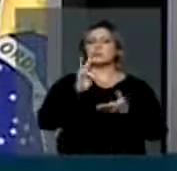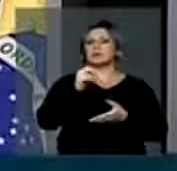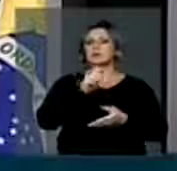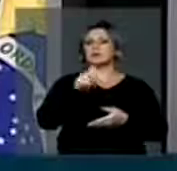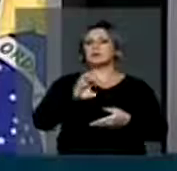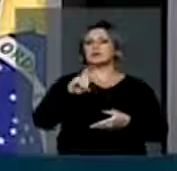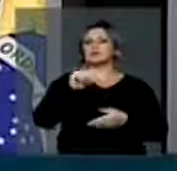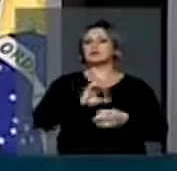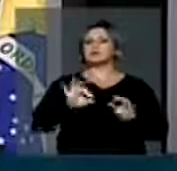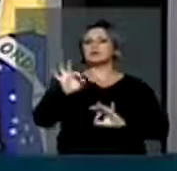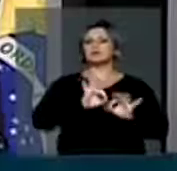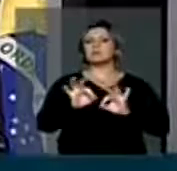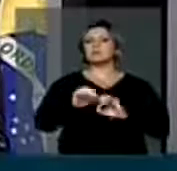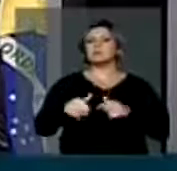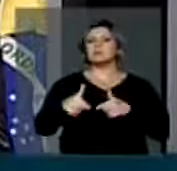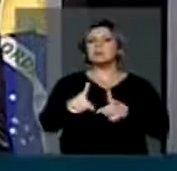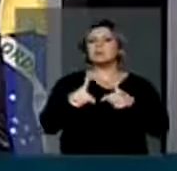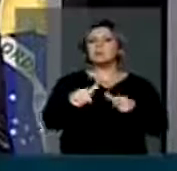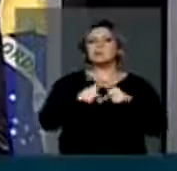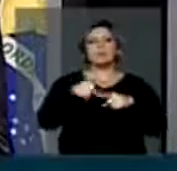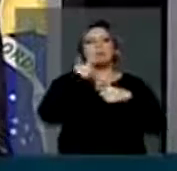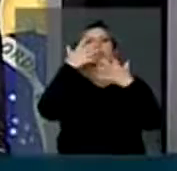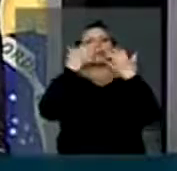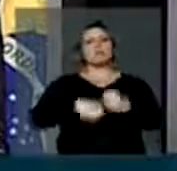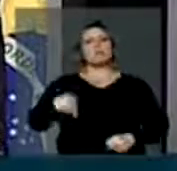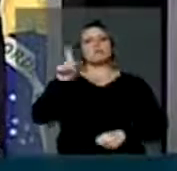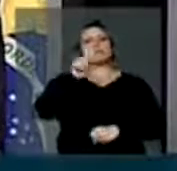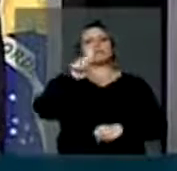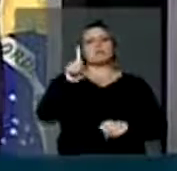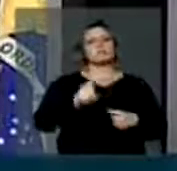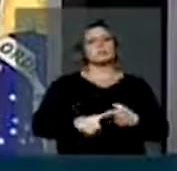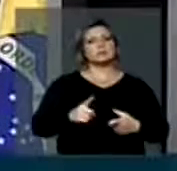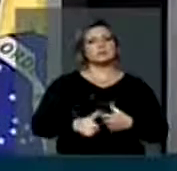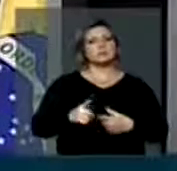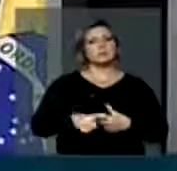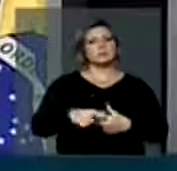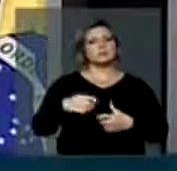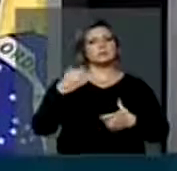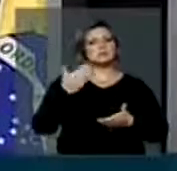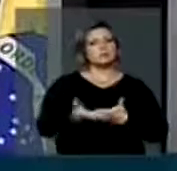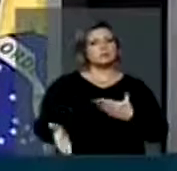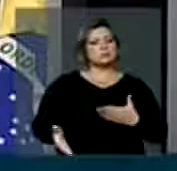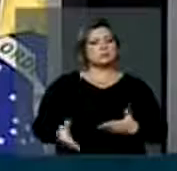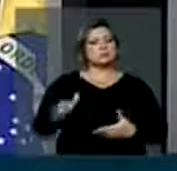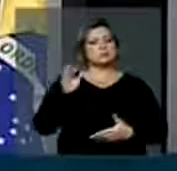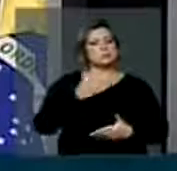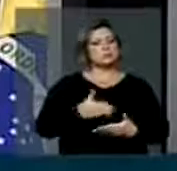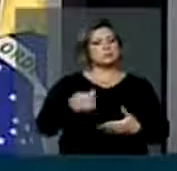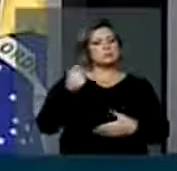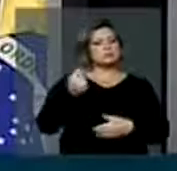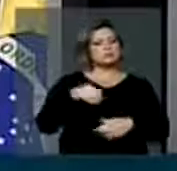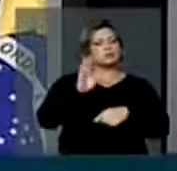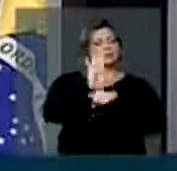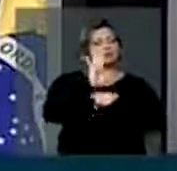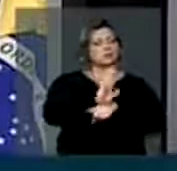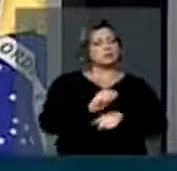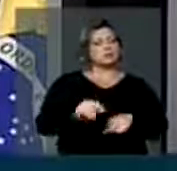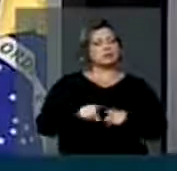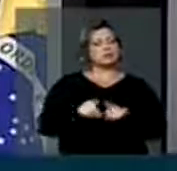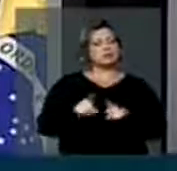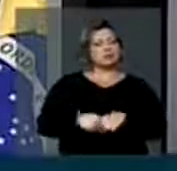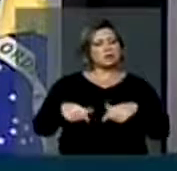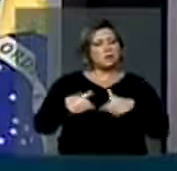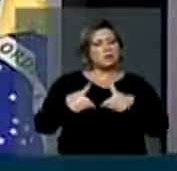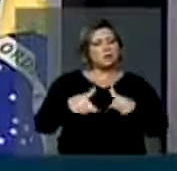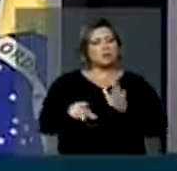planejamento, mobilizem-se. Não aceite essa política de devastação da federação. Mobilize pelo